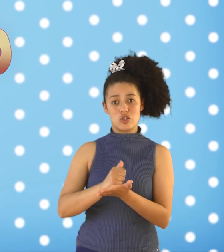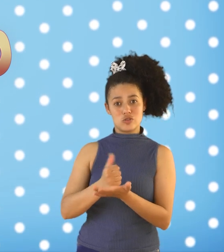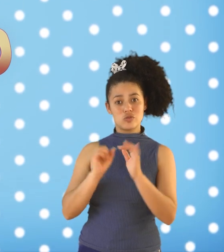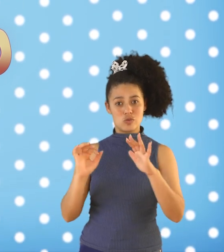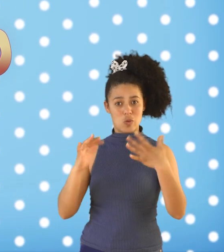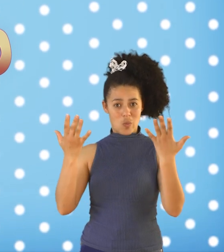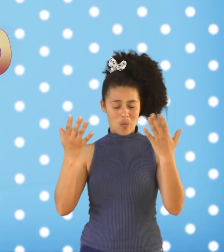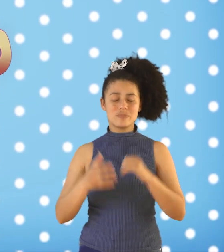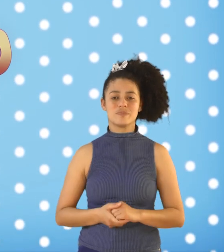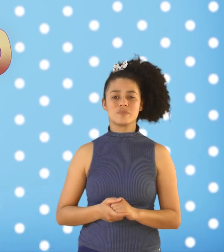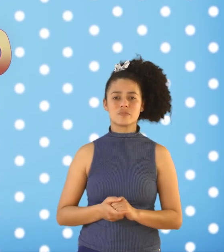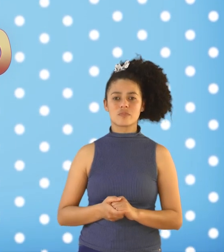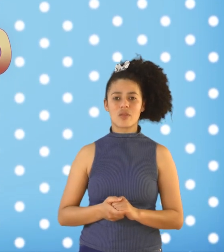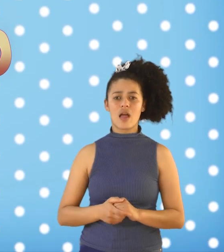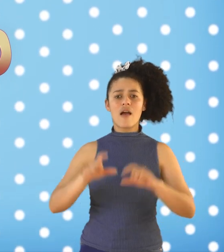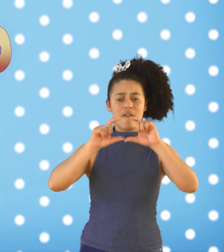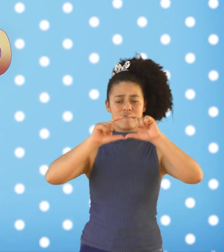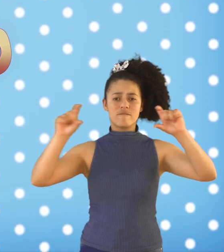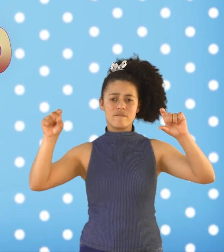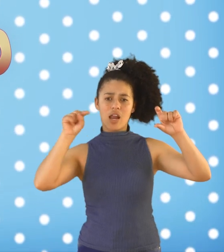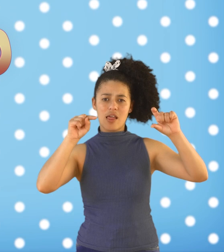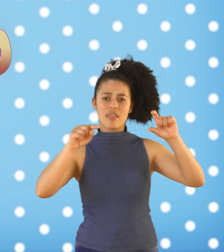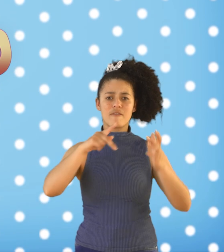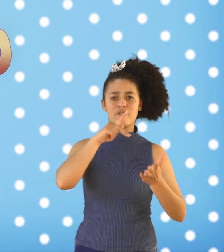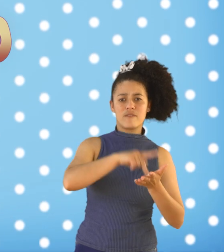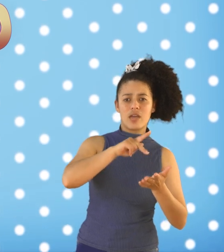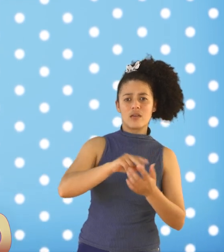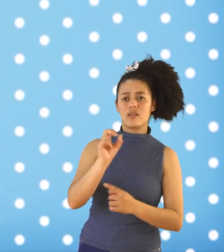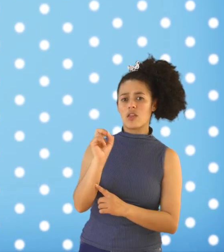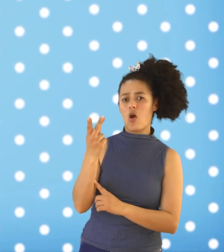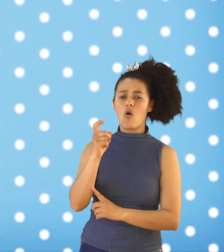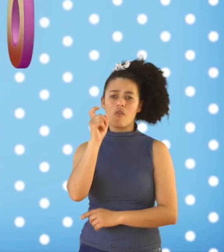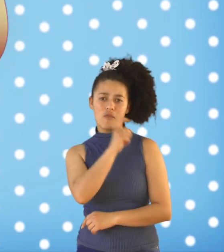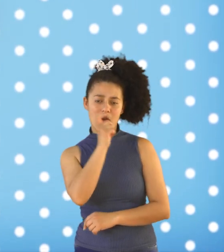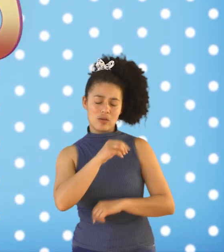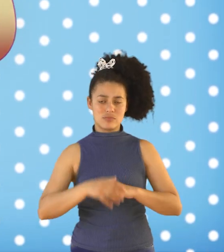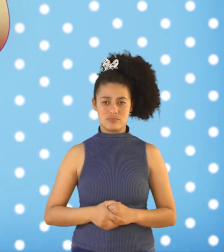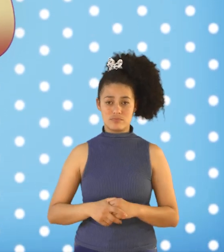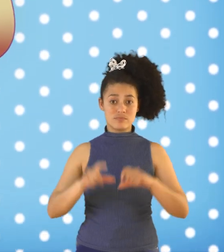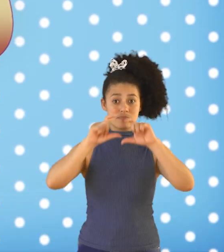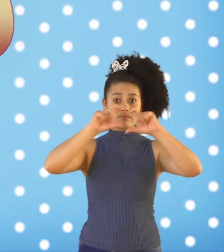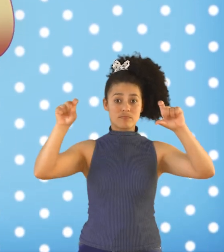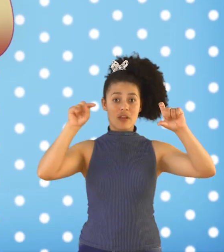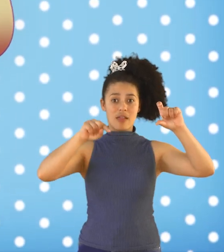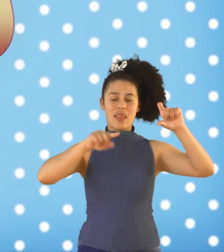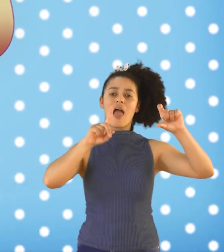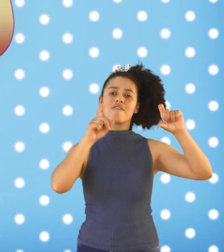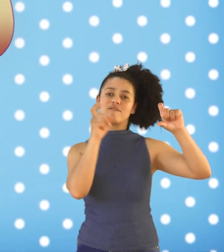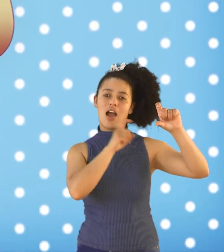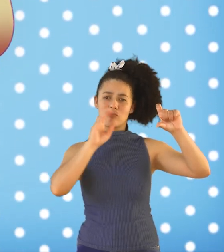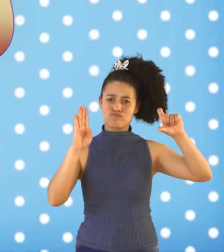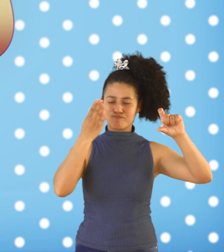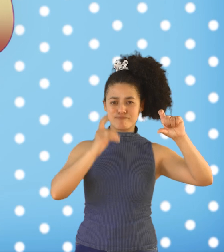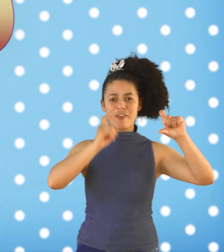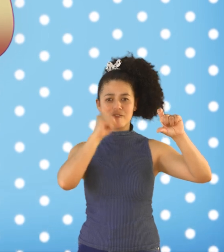Game Show A afirmação é falsa ou verdadeira? A afirmação é falsa